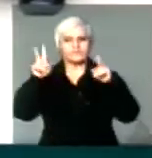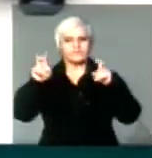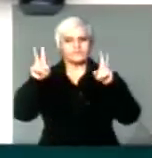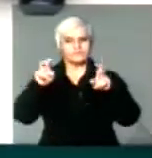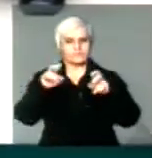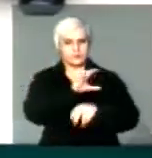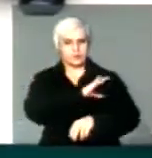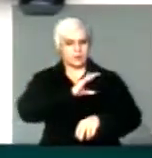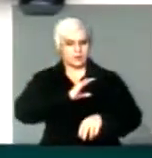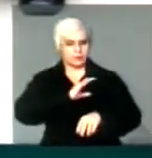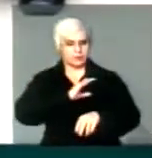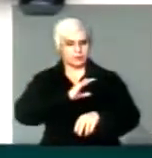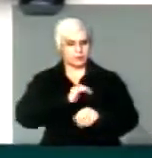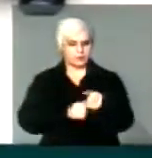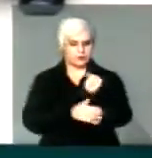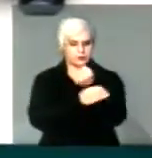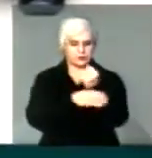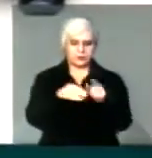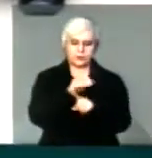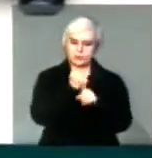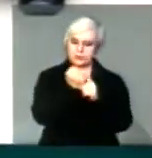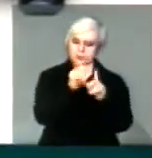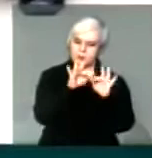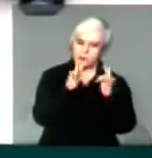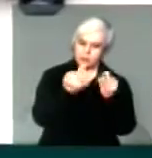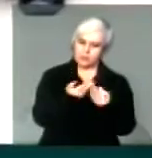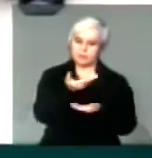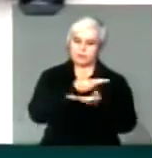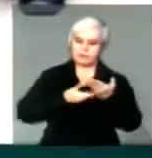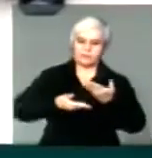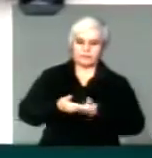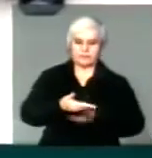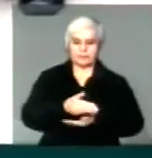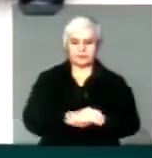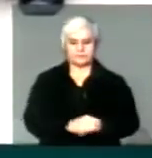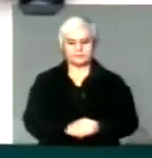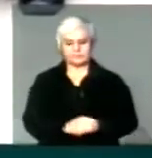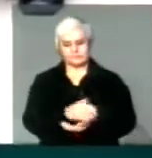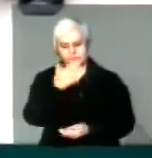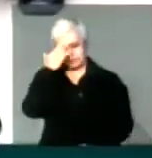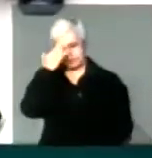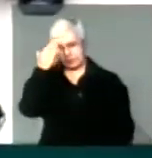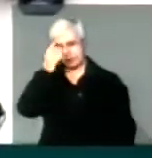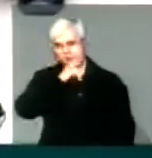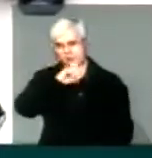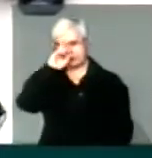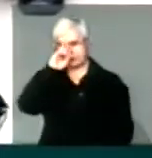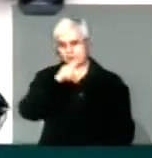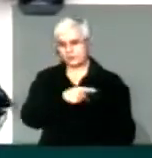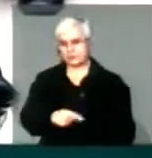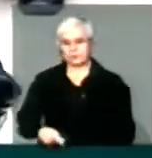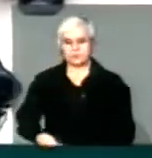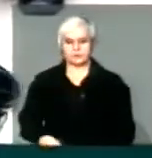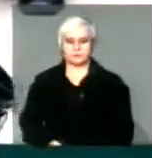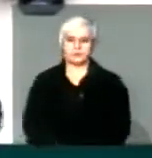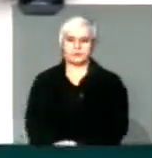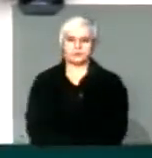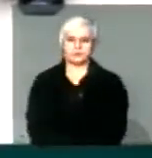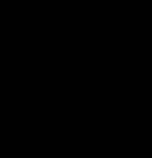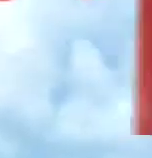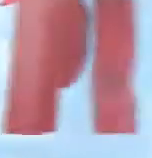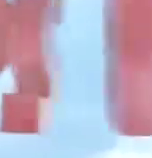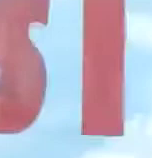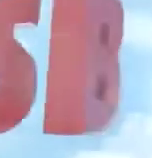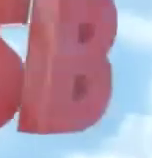matéria na Comissão de Seguridade Social e Família. Obrigado, presidente Inocêncio de Oliveira.